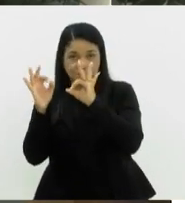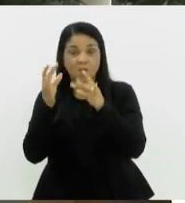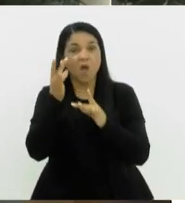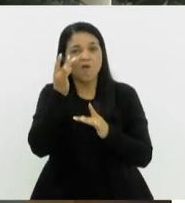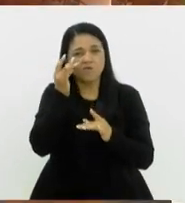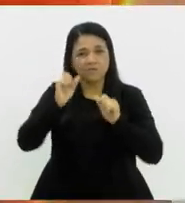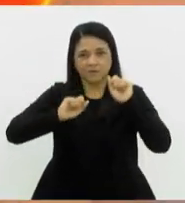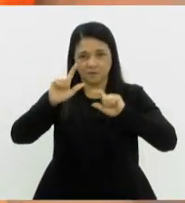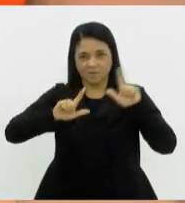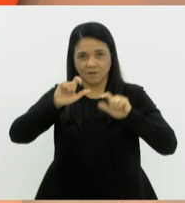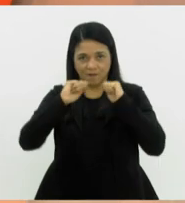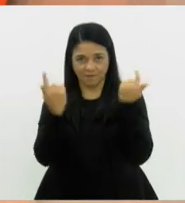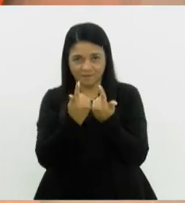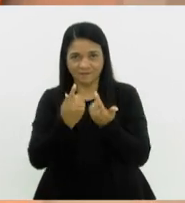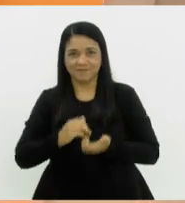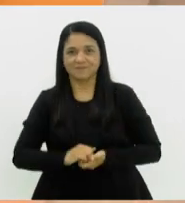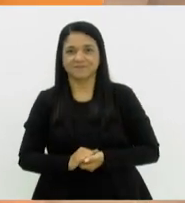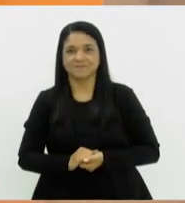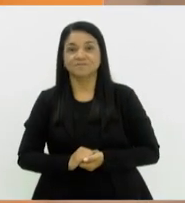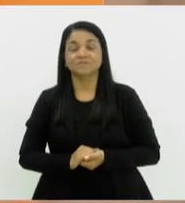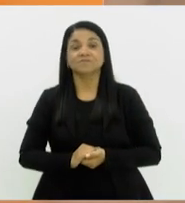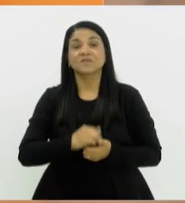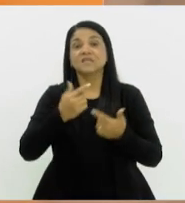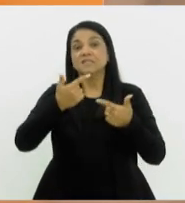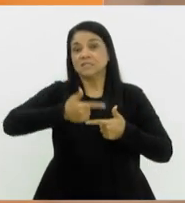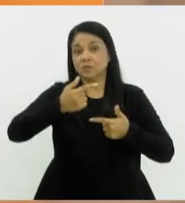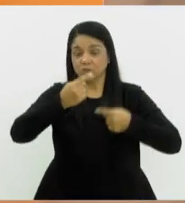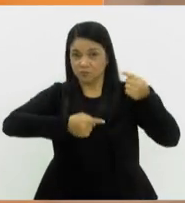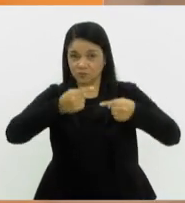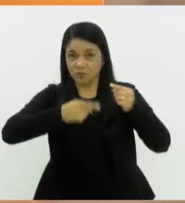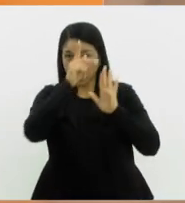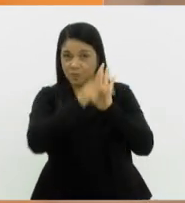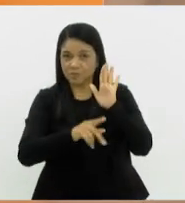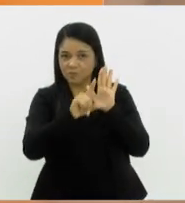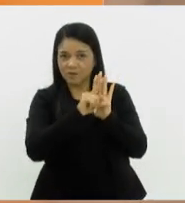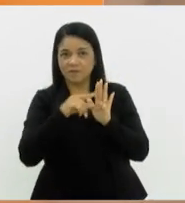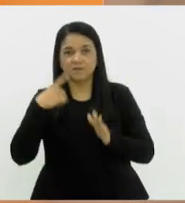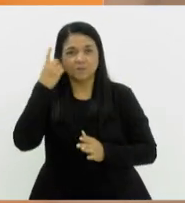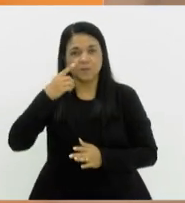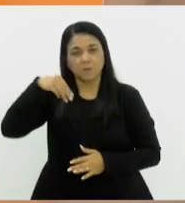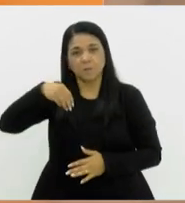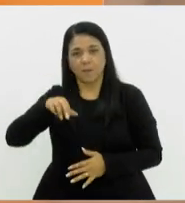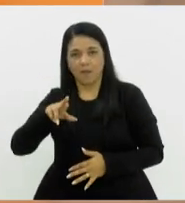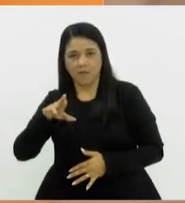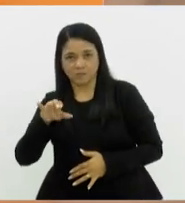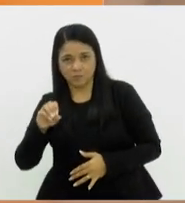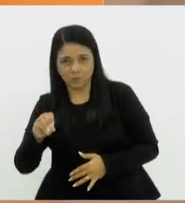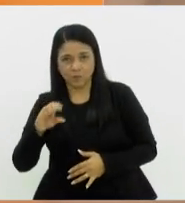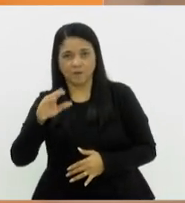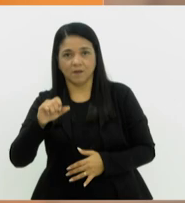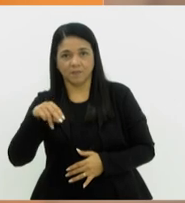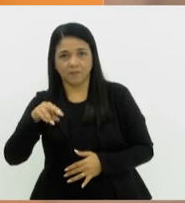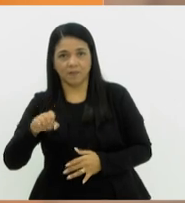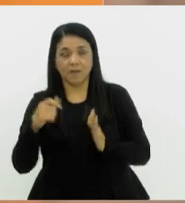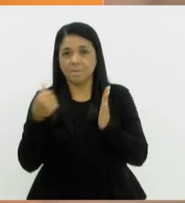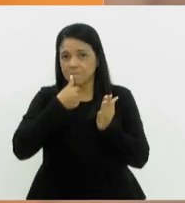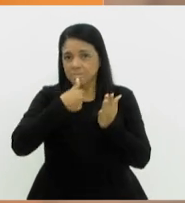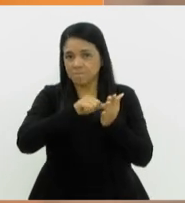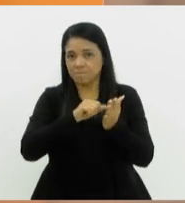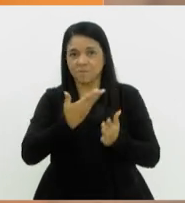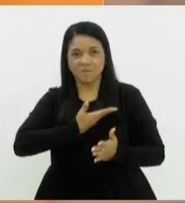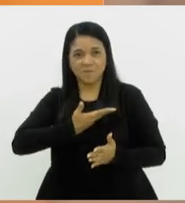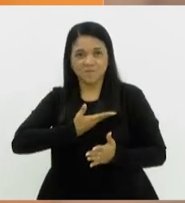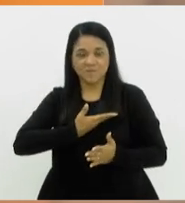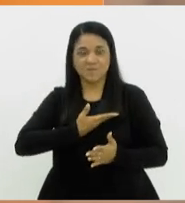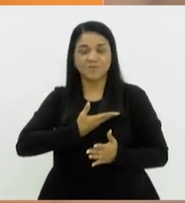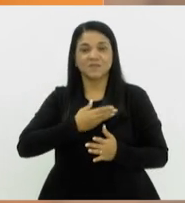Alerj. Em segunda discussão, projeto do deputado Márcio Canella, que cria o selo Empresa Amiga da